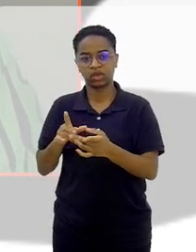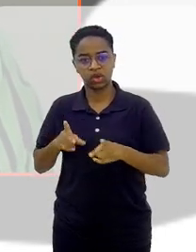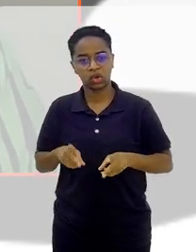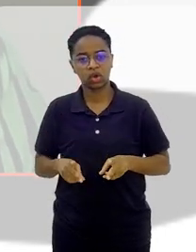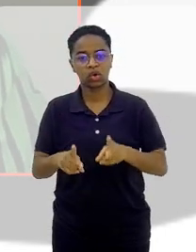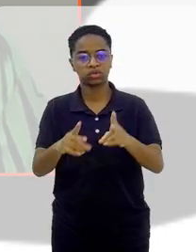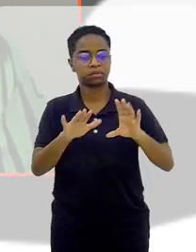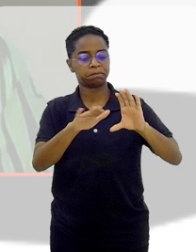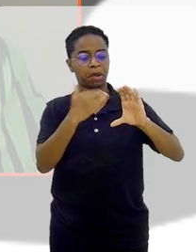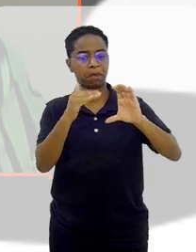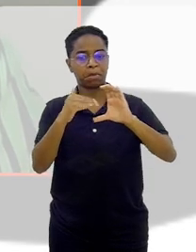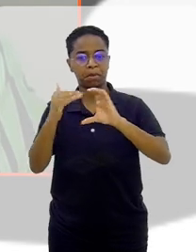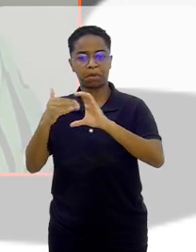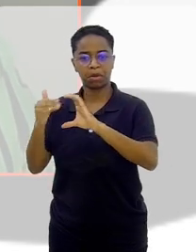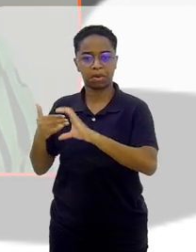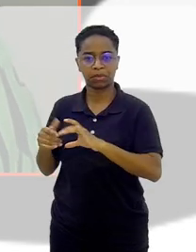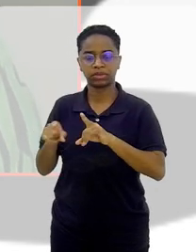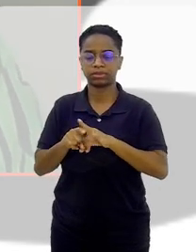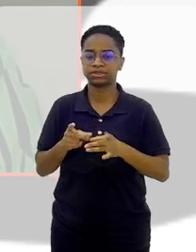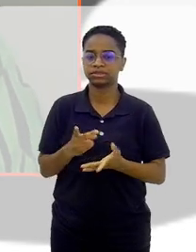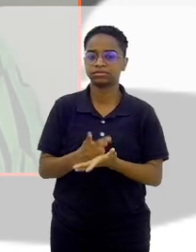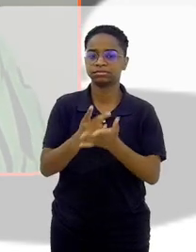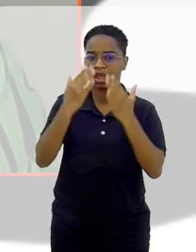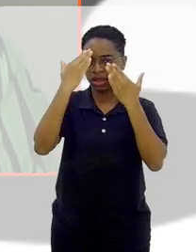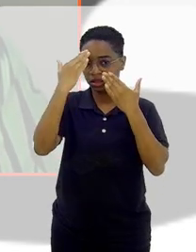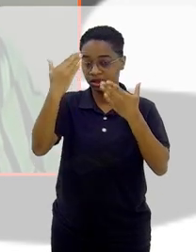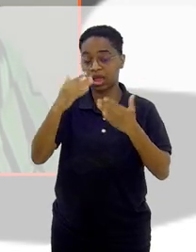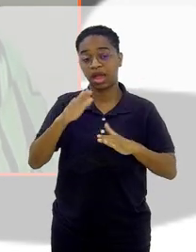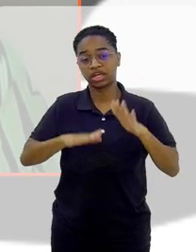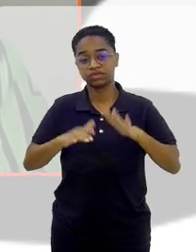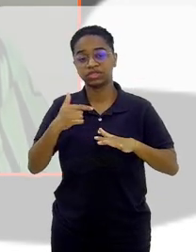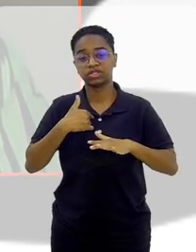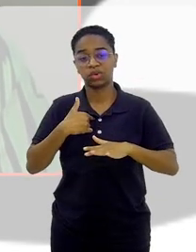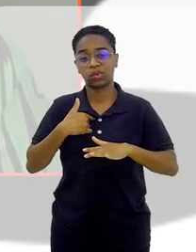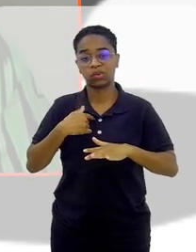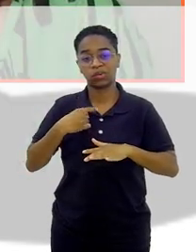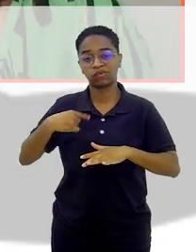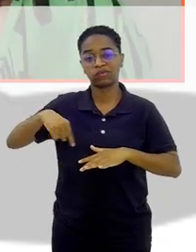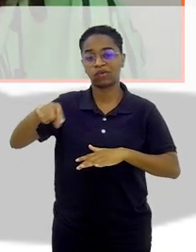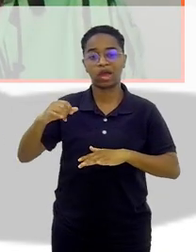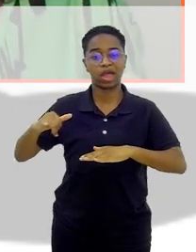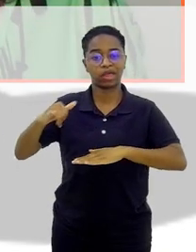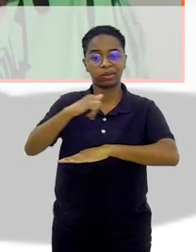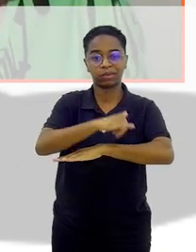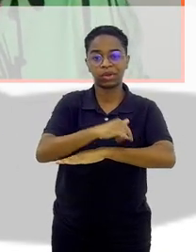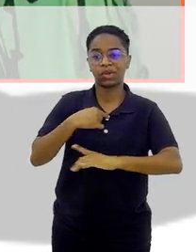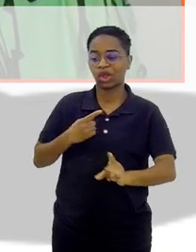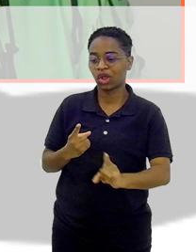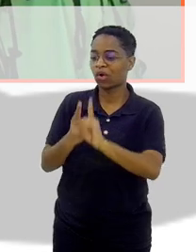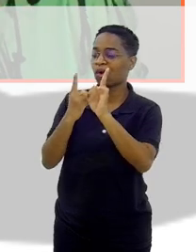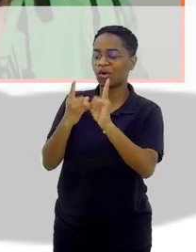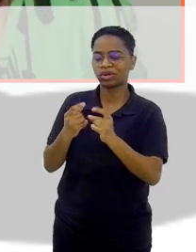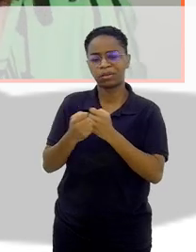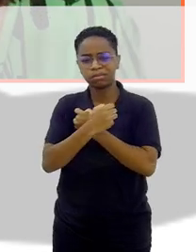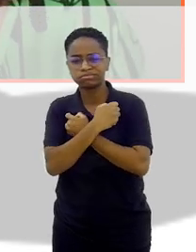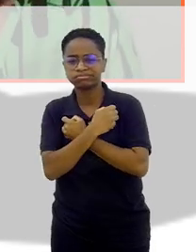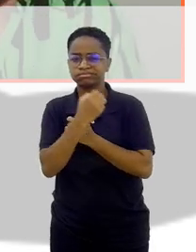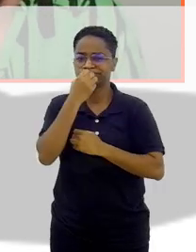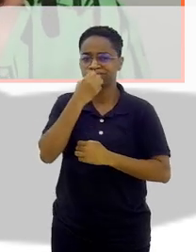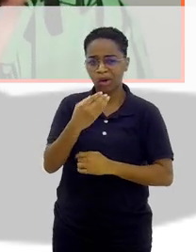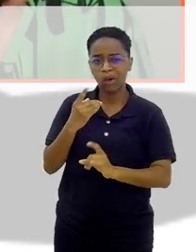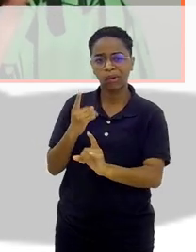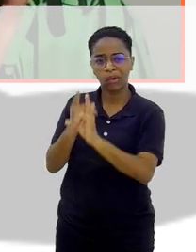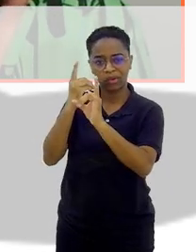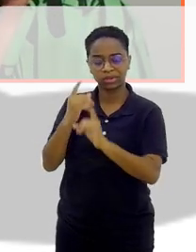continuam mandando mensagem, agradecendo, de vez em quando eu passo no aeroporto, de vez em quando oi, que bom te encontrar.